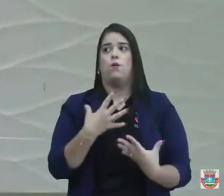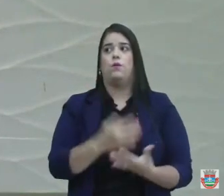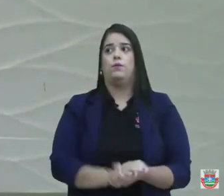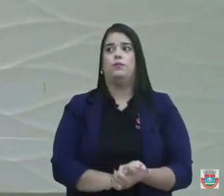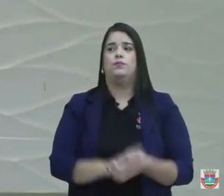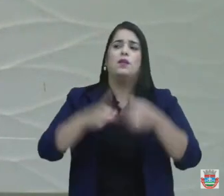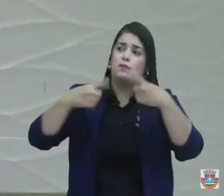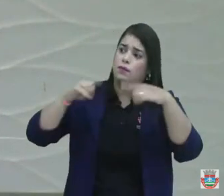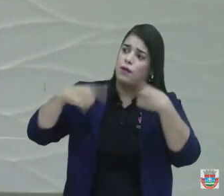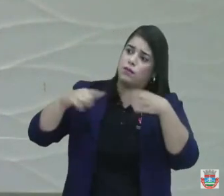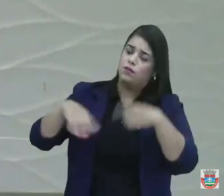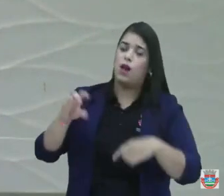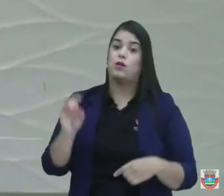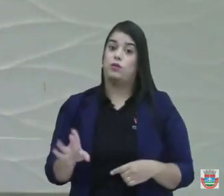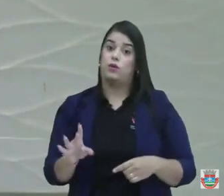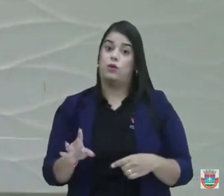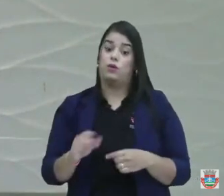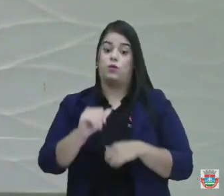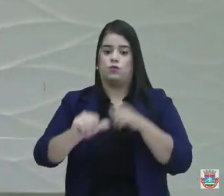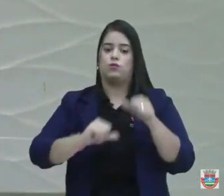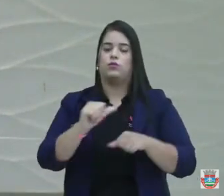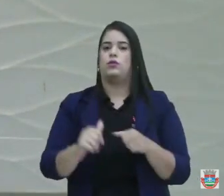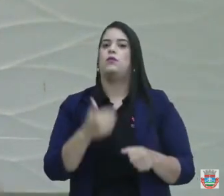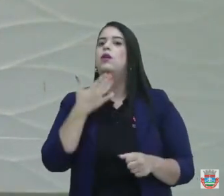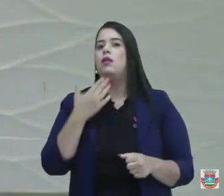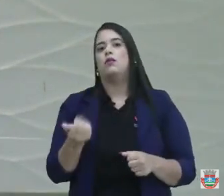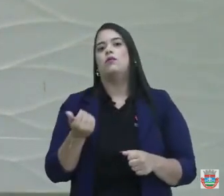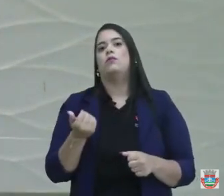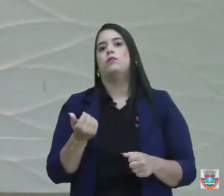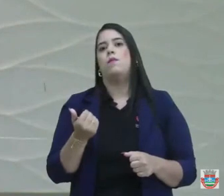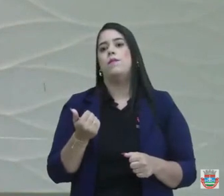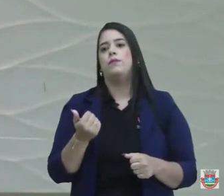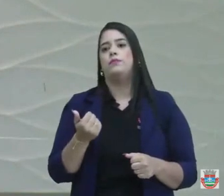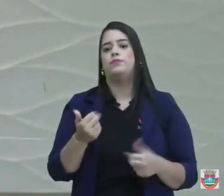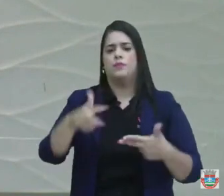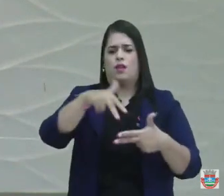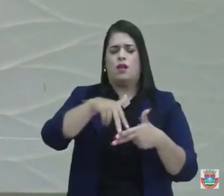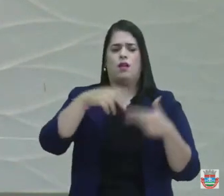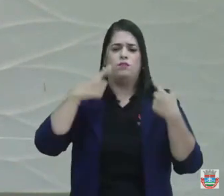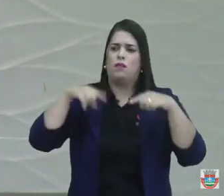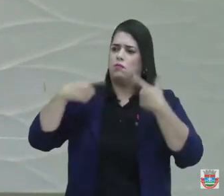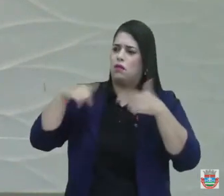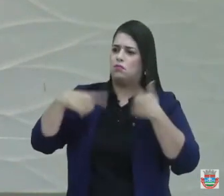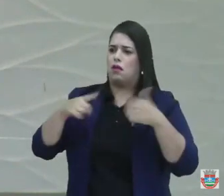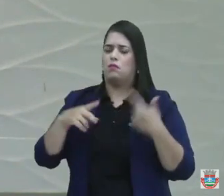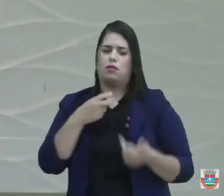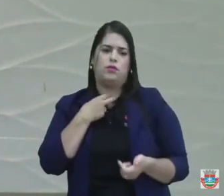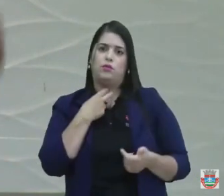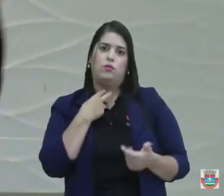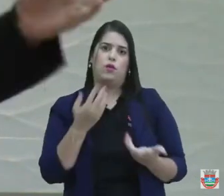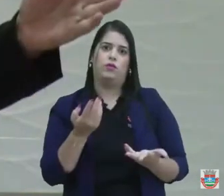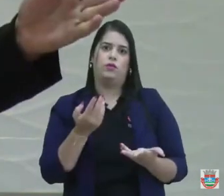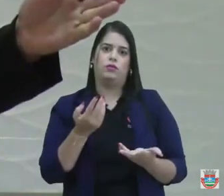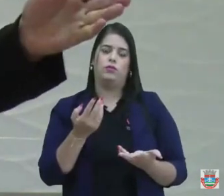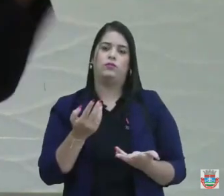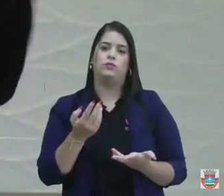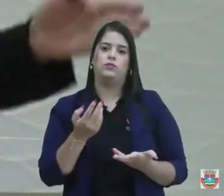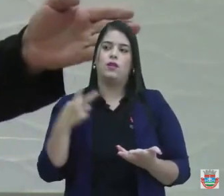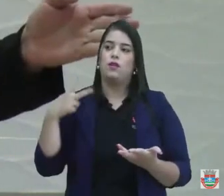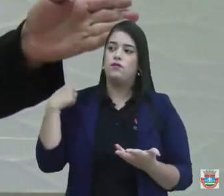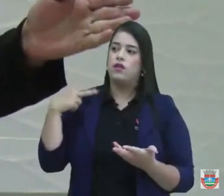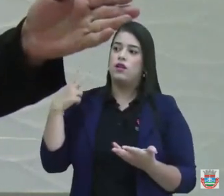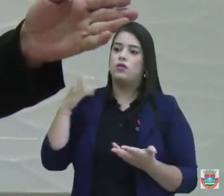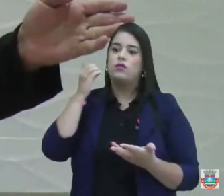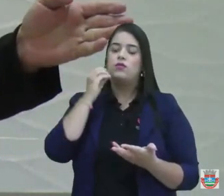e criticar o que pode ser feito. Também não vou chegar aqui criticando uma coisa que não pode ser feita. Vereador Diogo luto